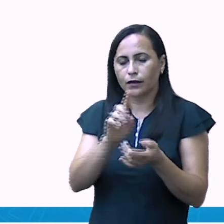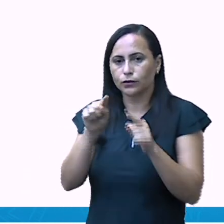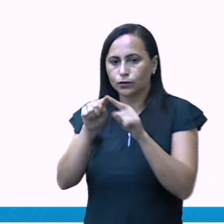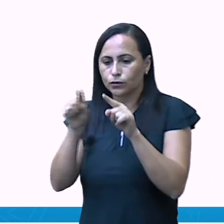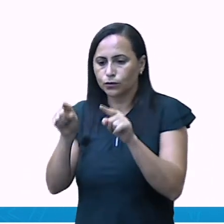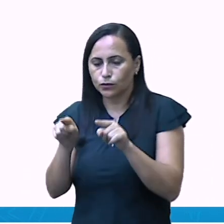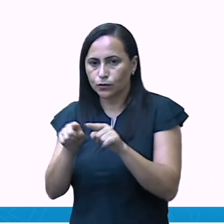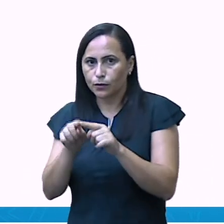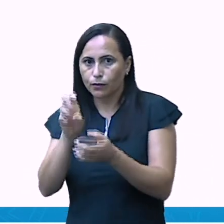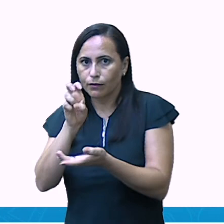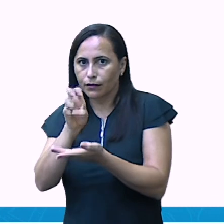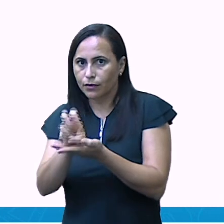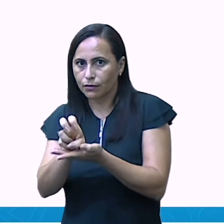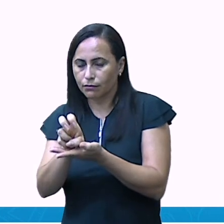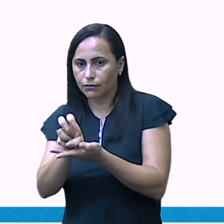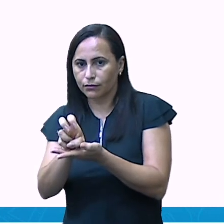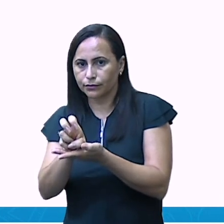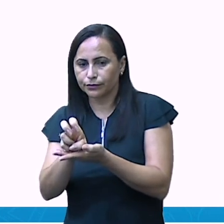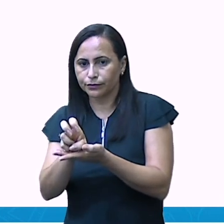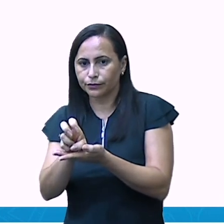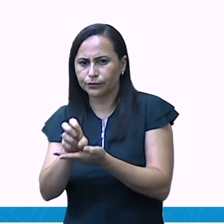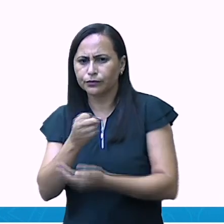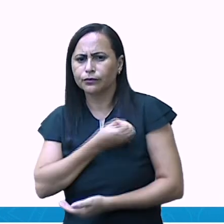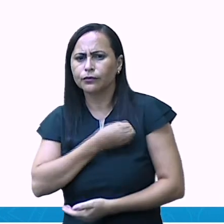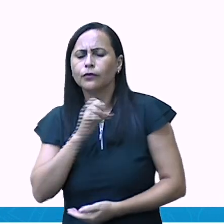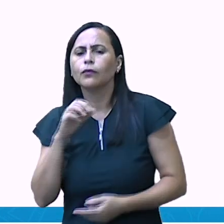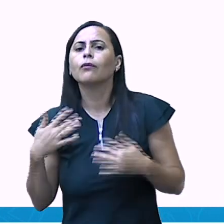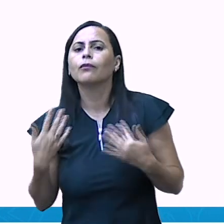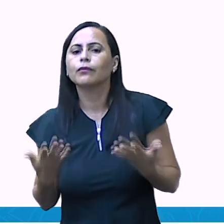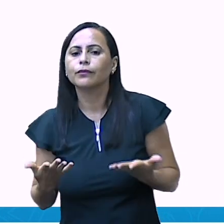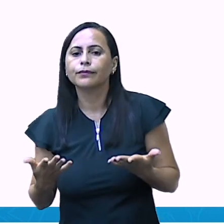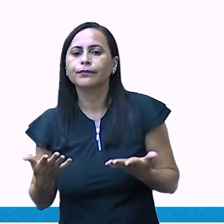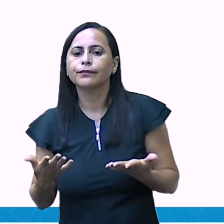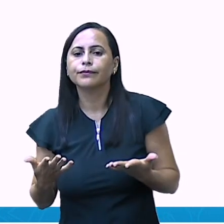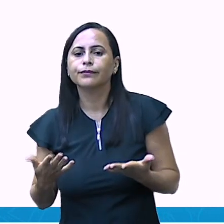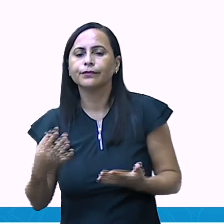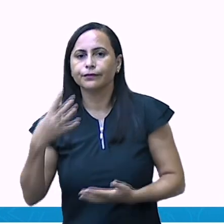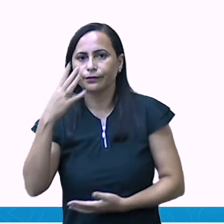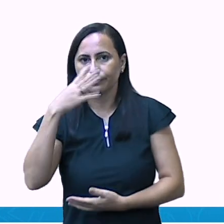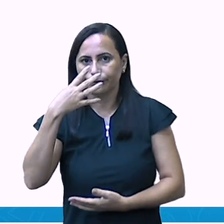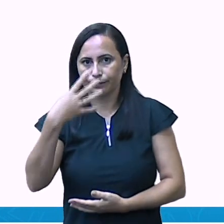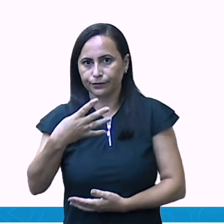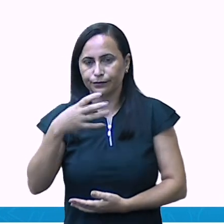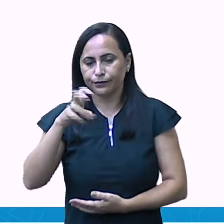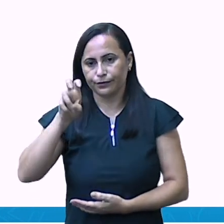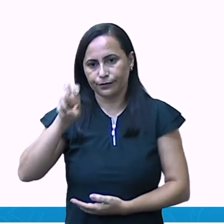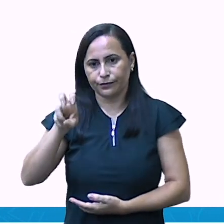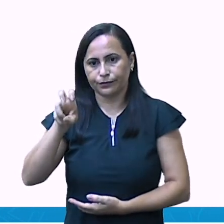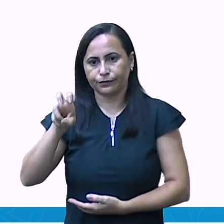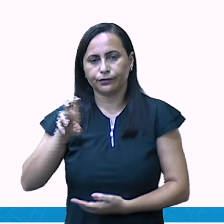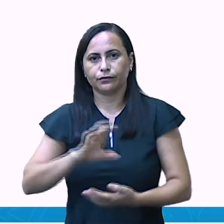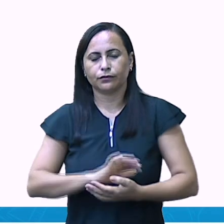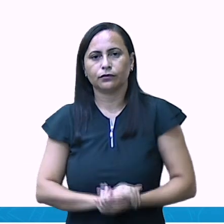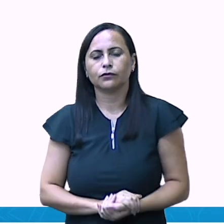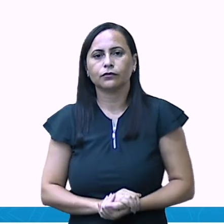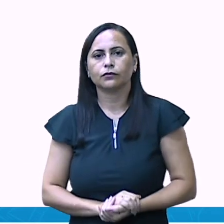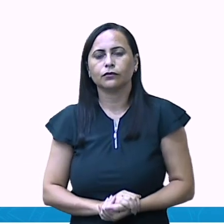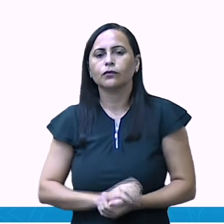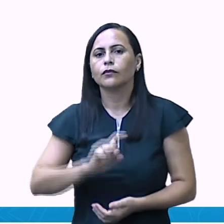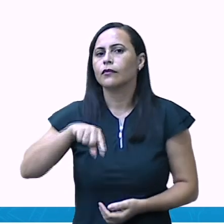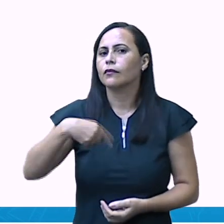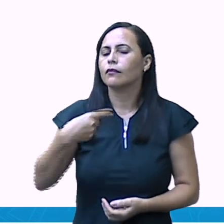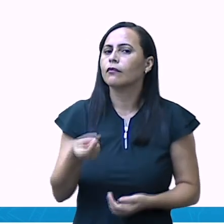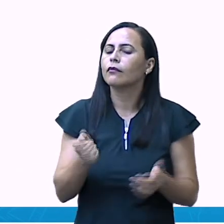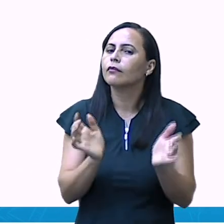cinco cubinhos. Qual o número? Quarenta e cinco. Próximo